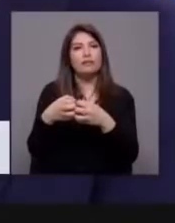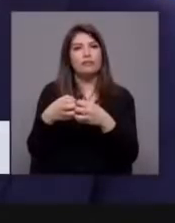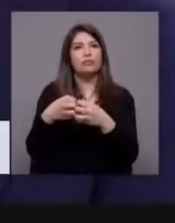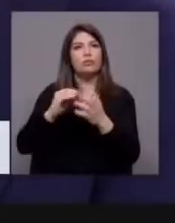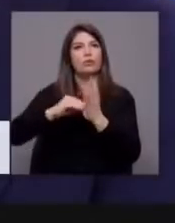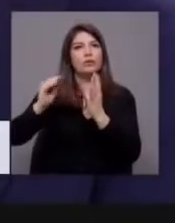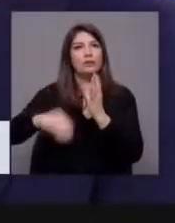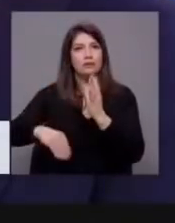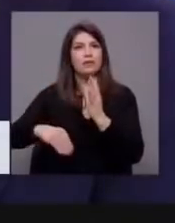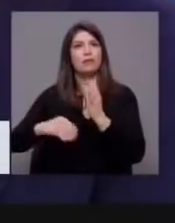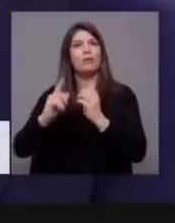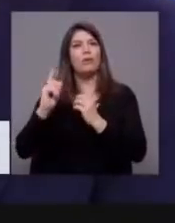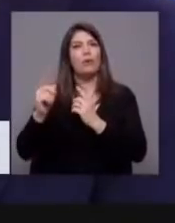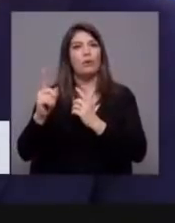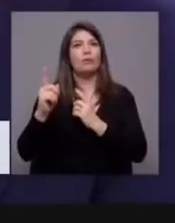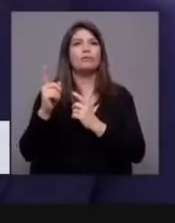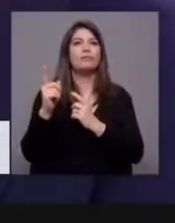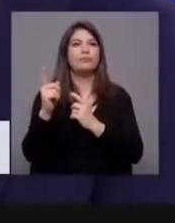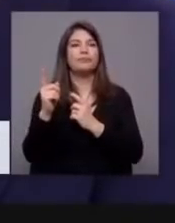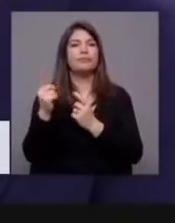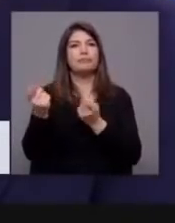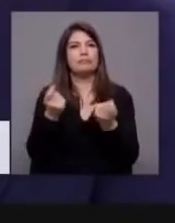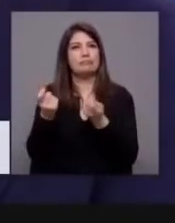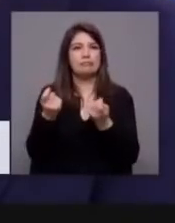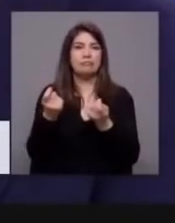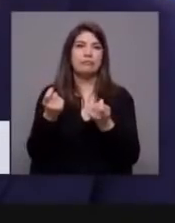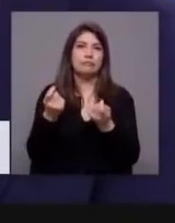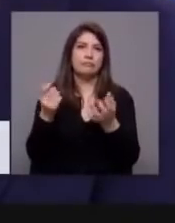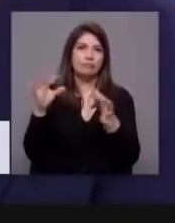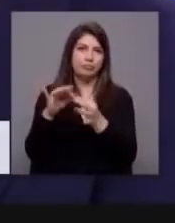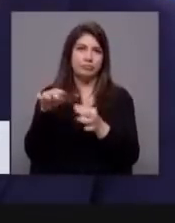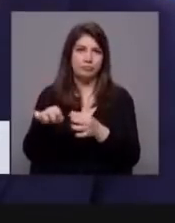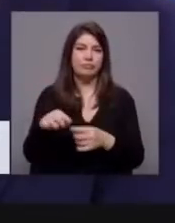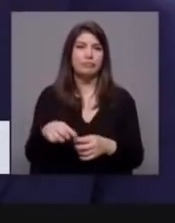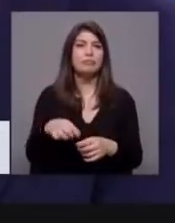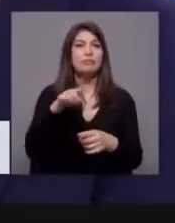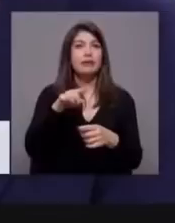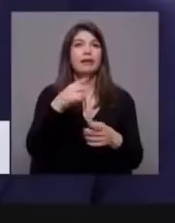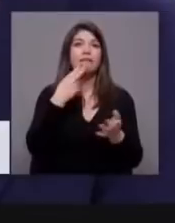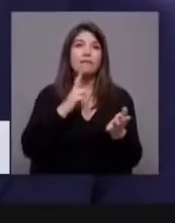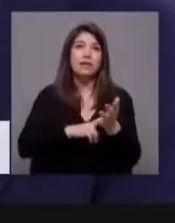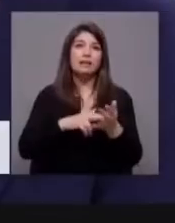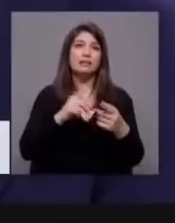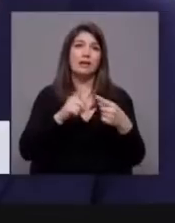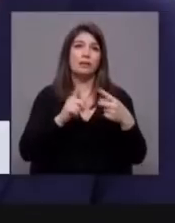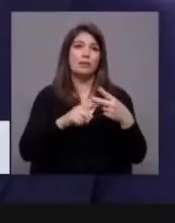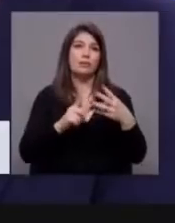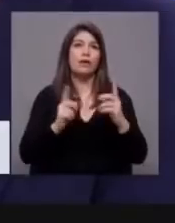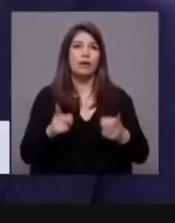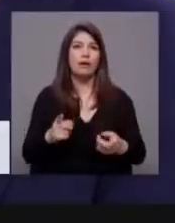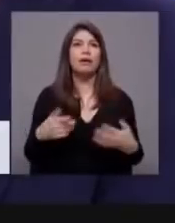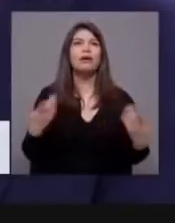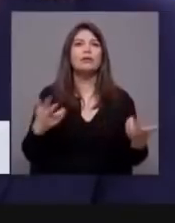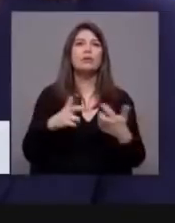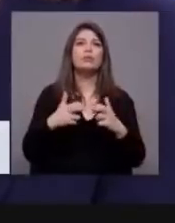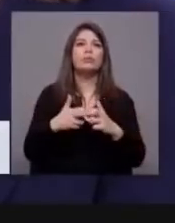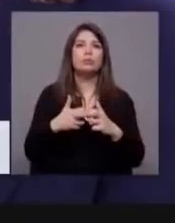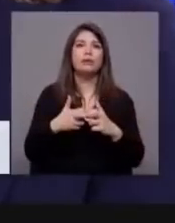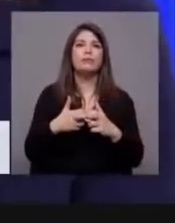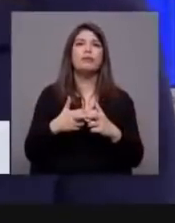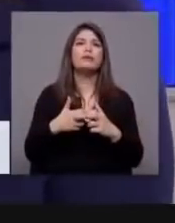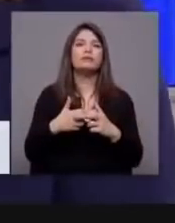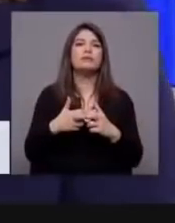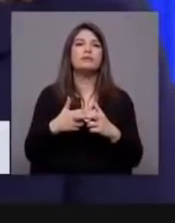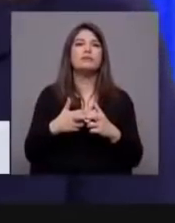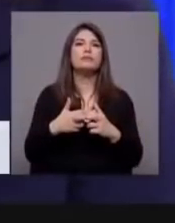à arbitragem necessária. E, portanto, estas são as verdadeiras razões. Agora, qual é o problema de fundo e o que é que separa,